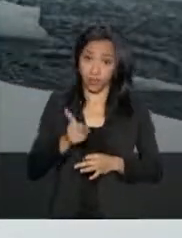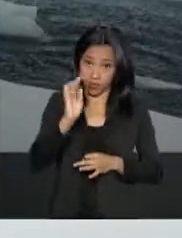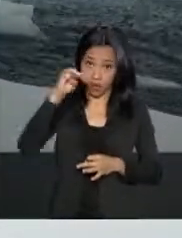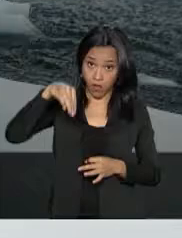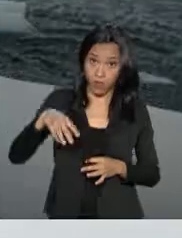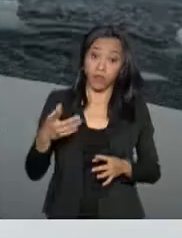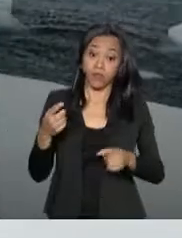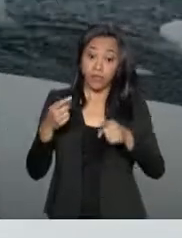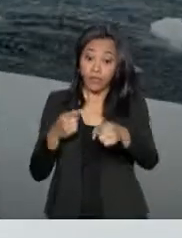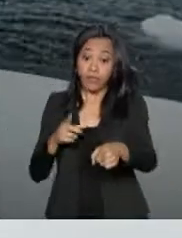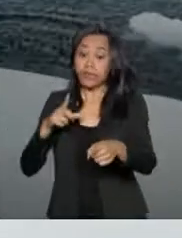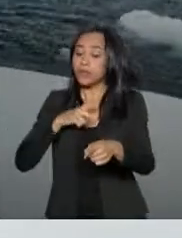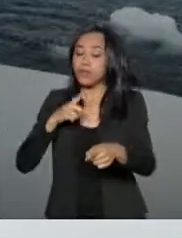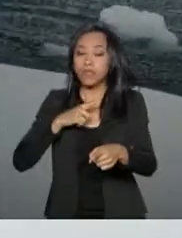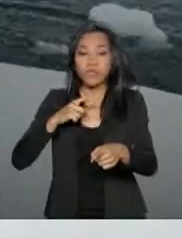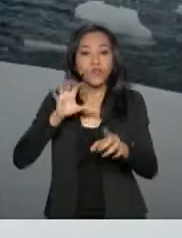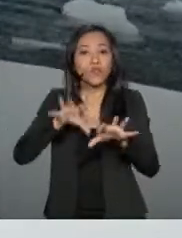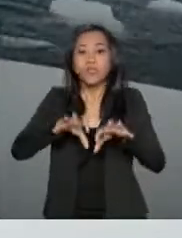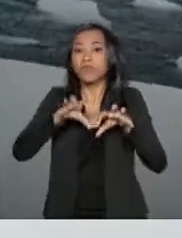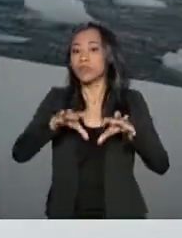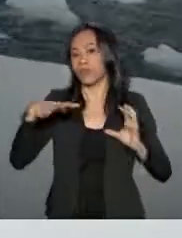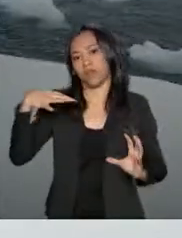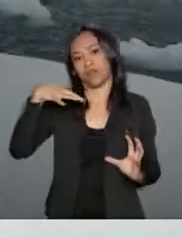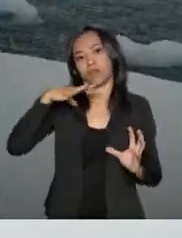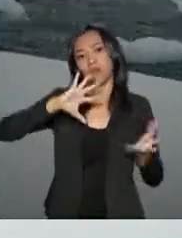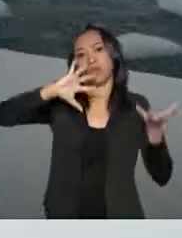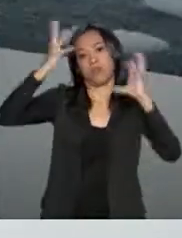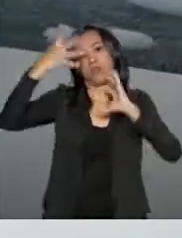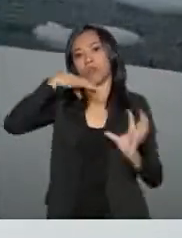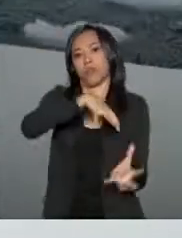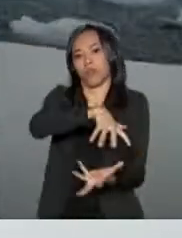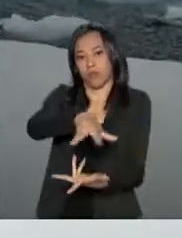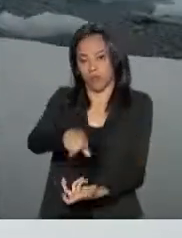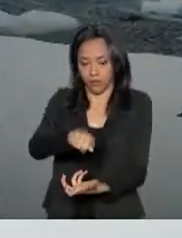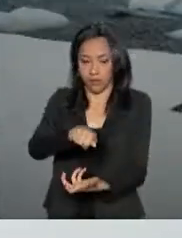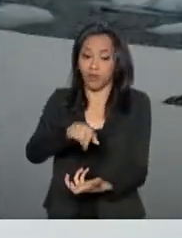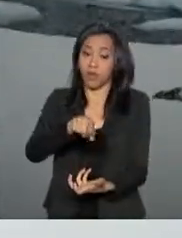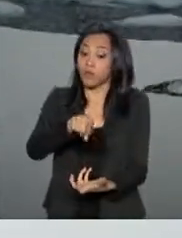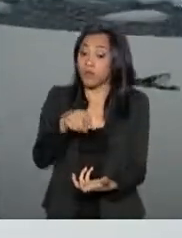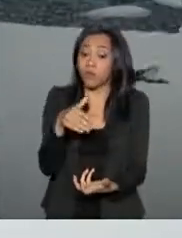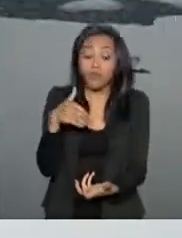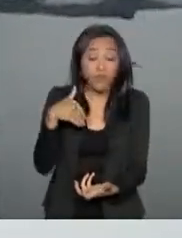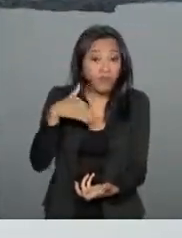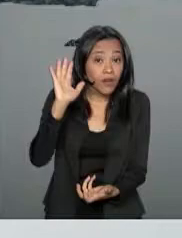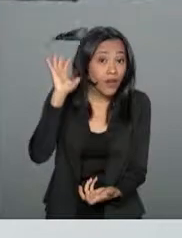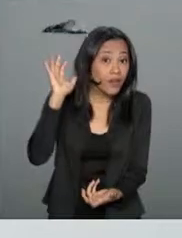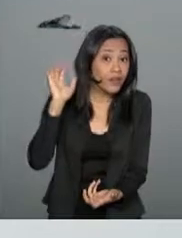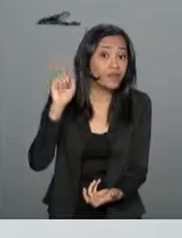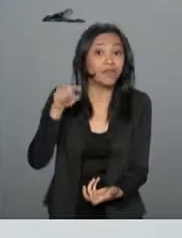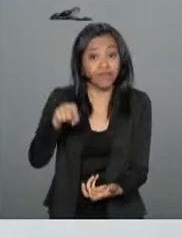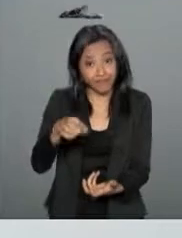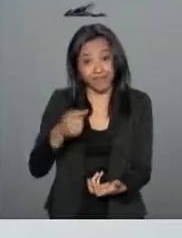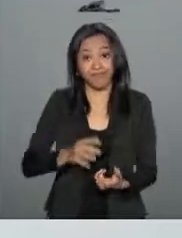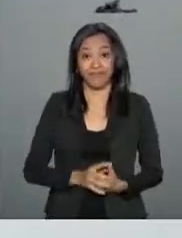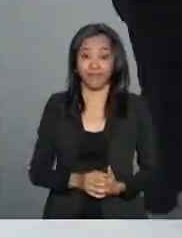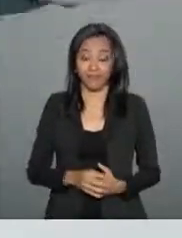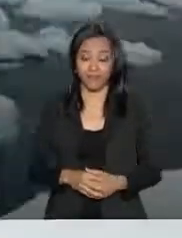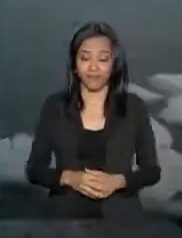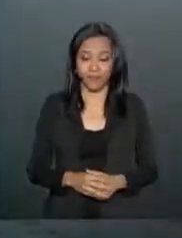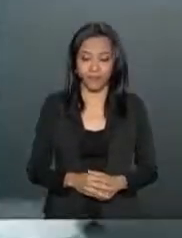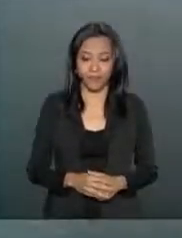dos sistemas climáticos e naturais da Terra, com influência que vai muito além do próprio território.